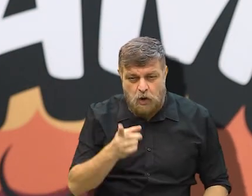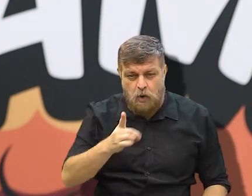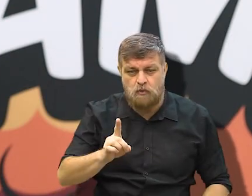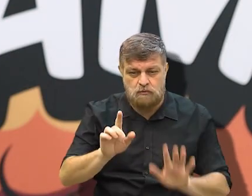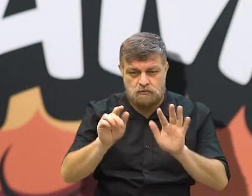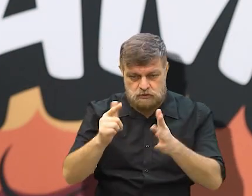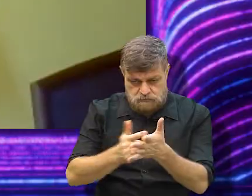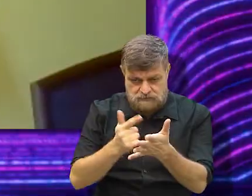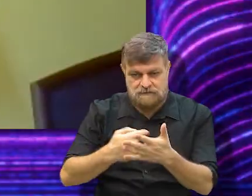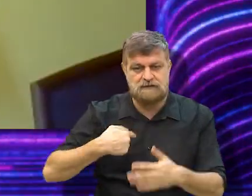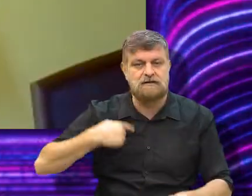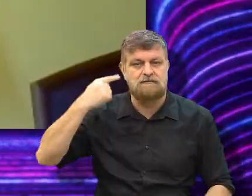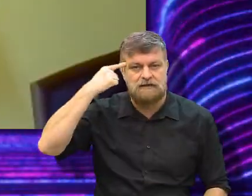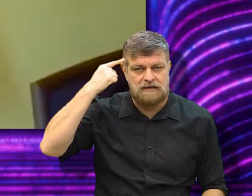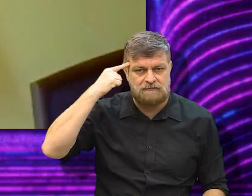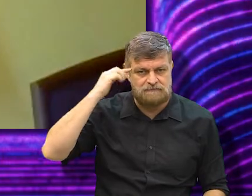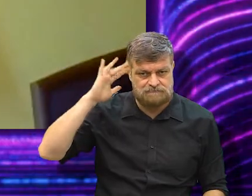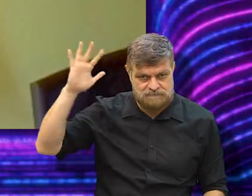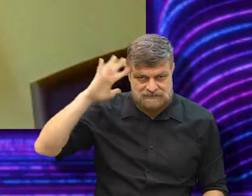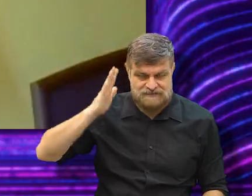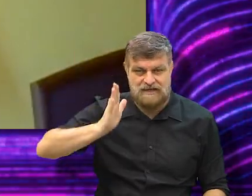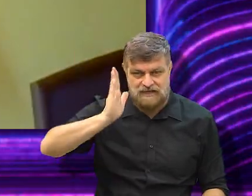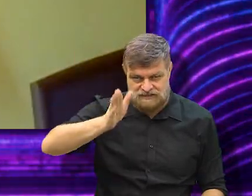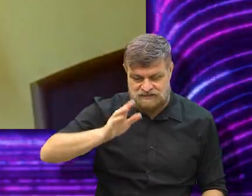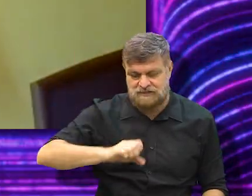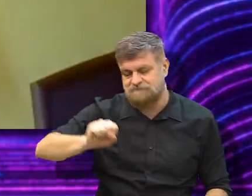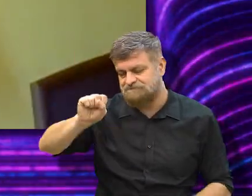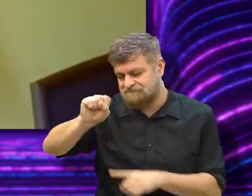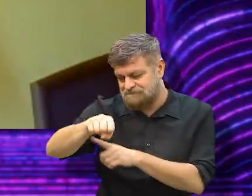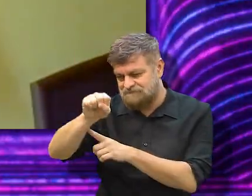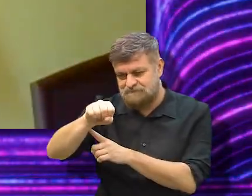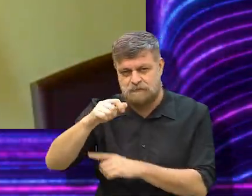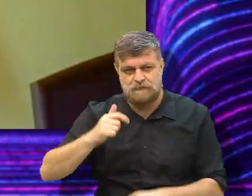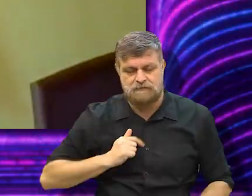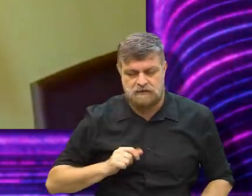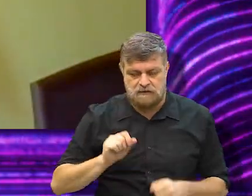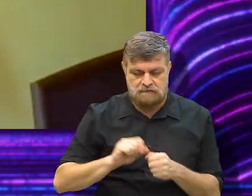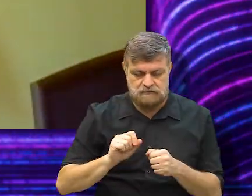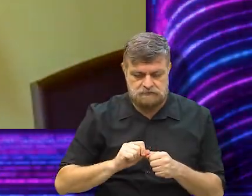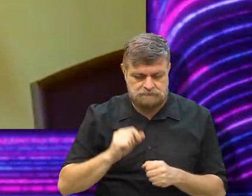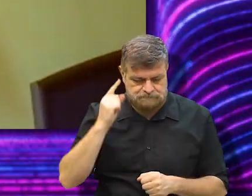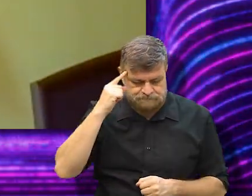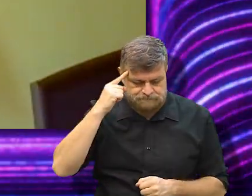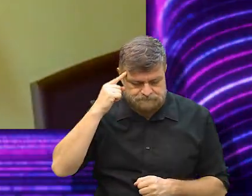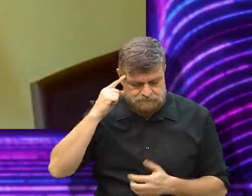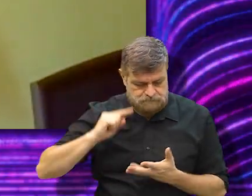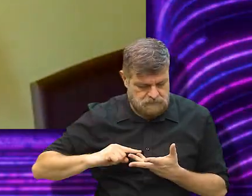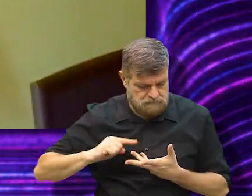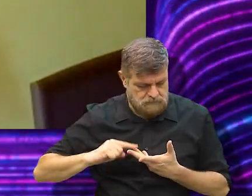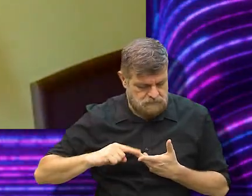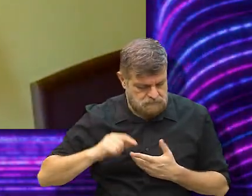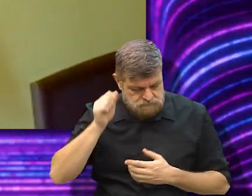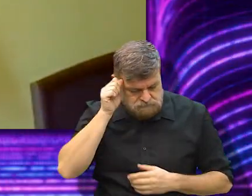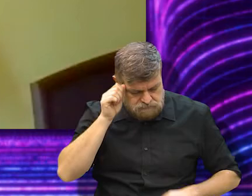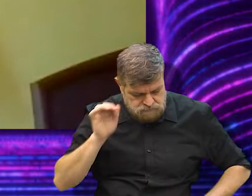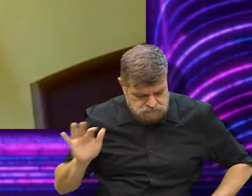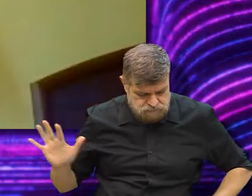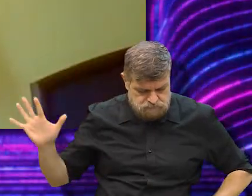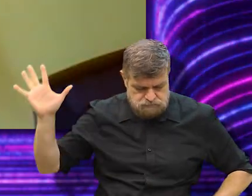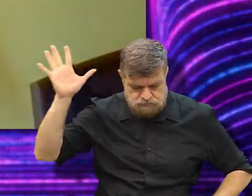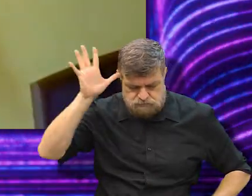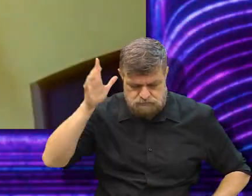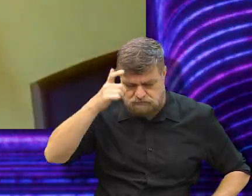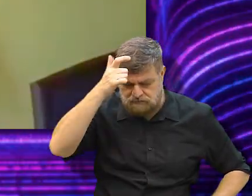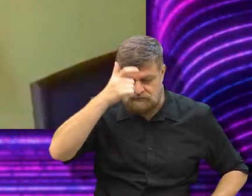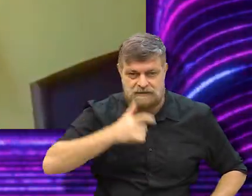o último livro. Na minha cabeça, sim. É assim. Eu não sou a pessoa... Eu faço um outline. Então eu não sou uma pessoa... Eu sempre